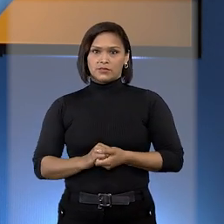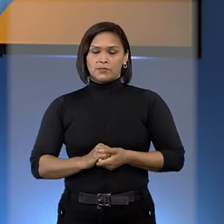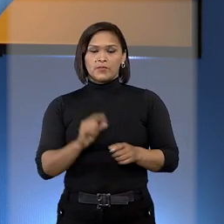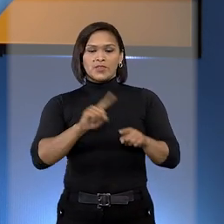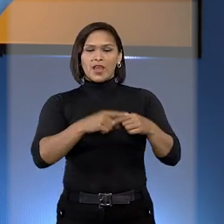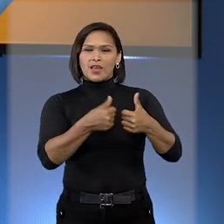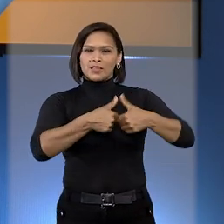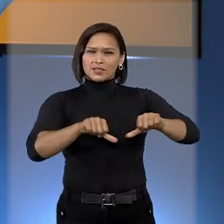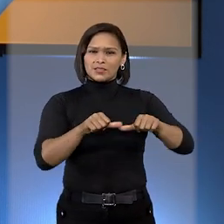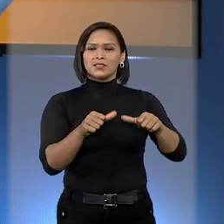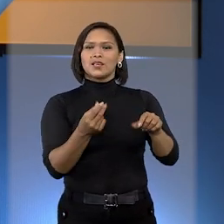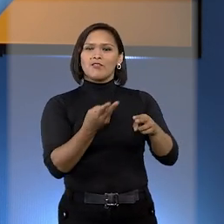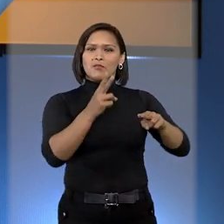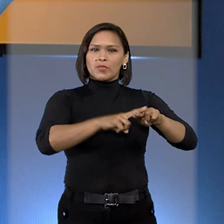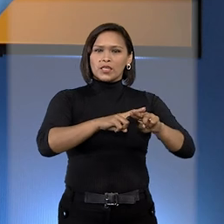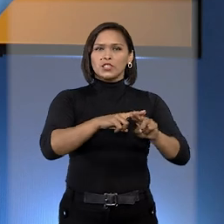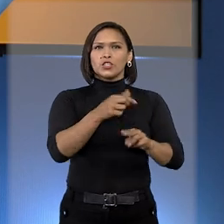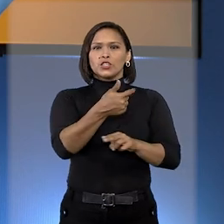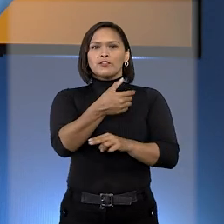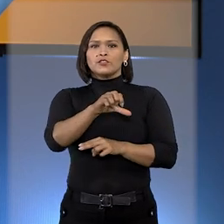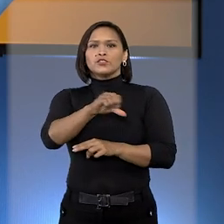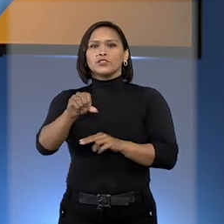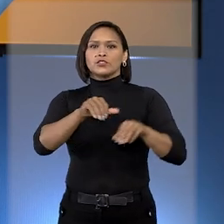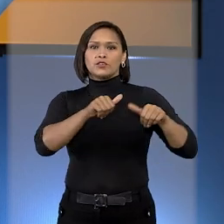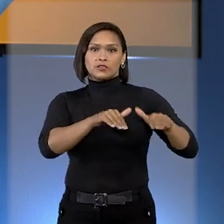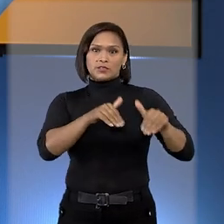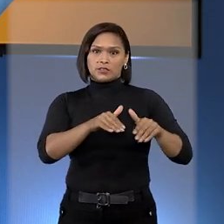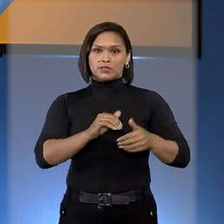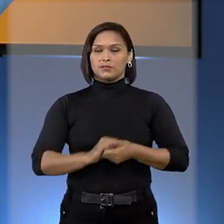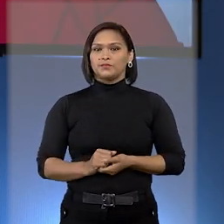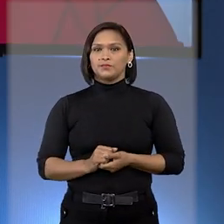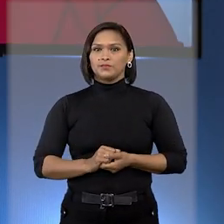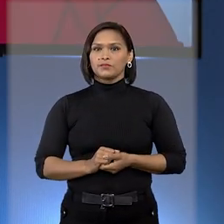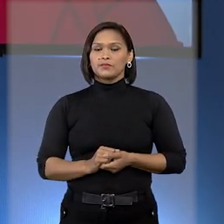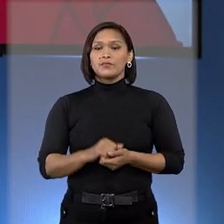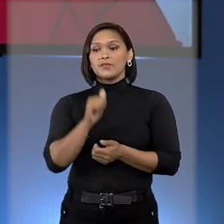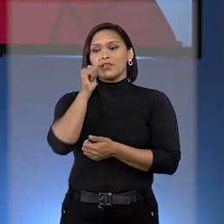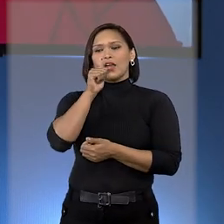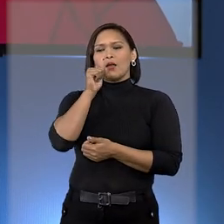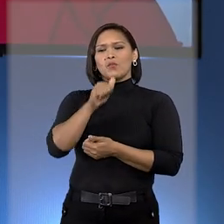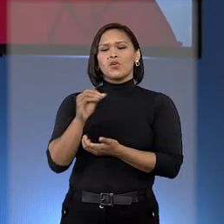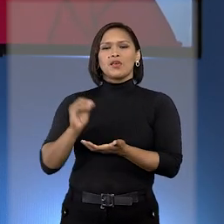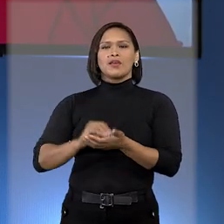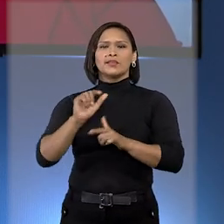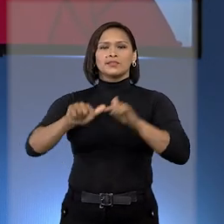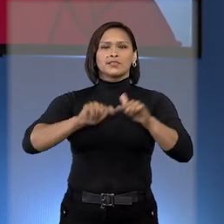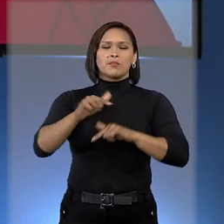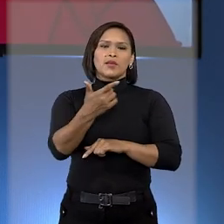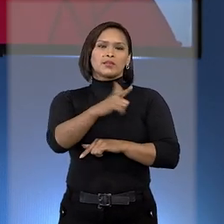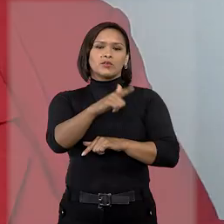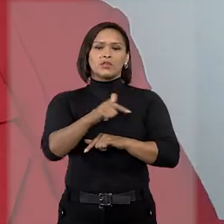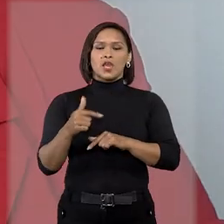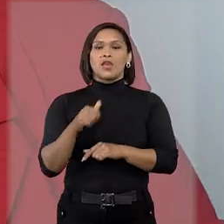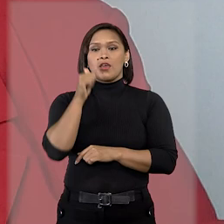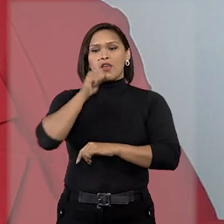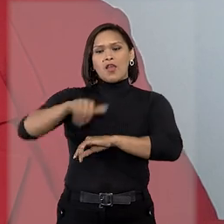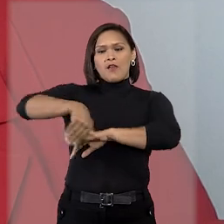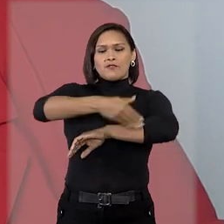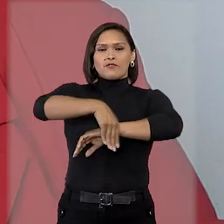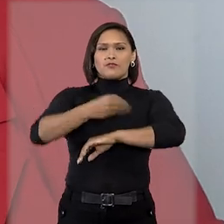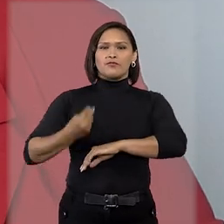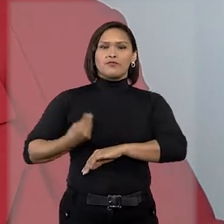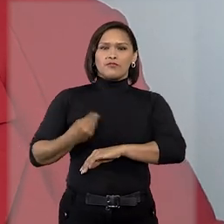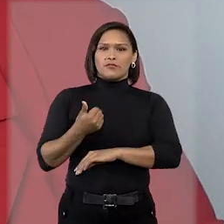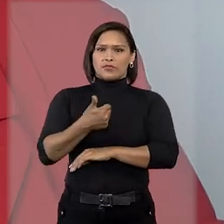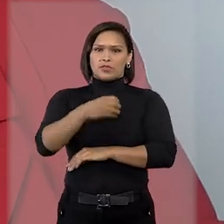Ela estava presa desde o dia 29 de setembro. A mulher desempregada, que mora nas ruas de São Paulo há mais